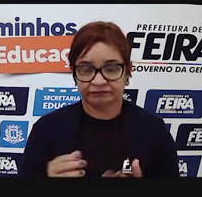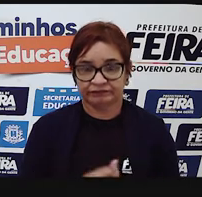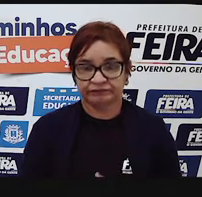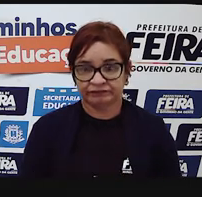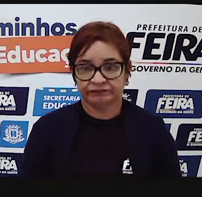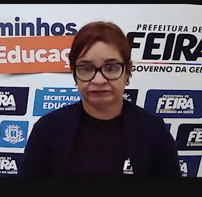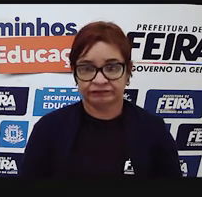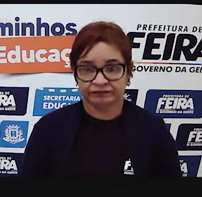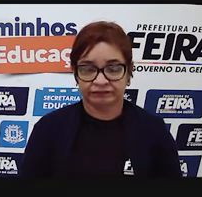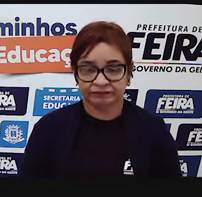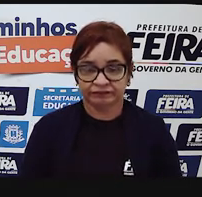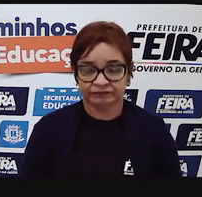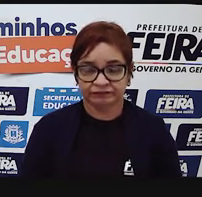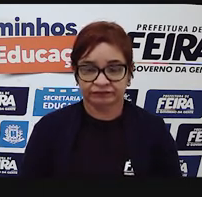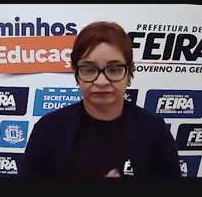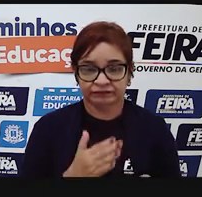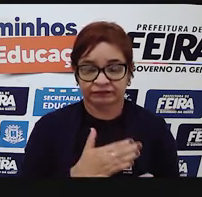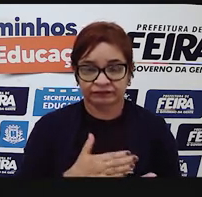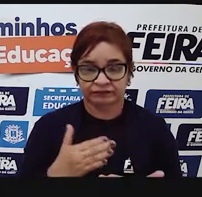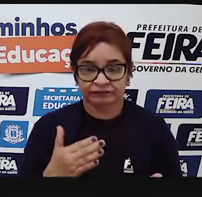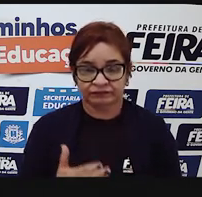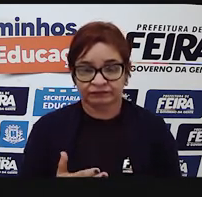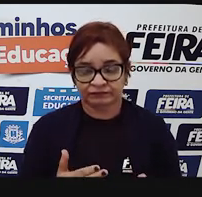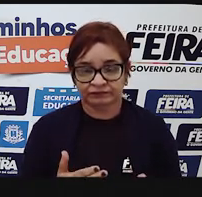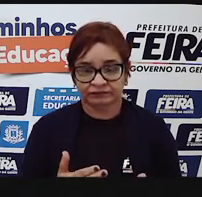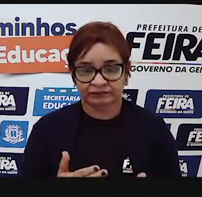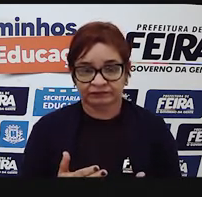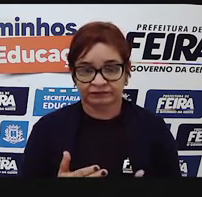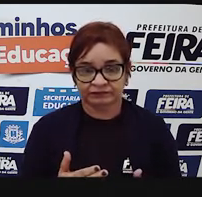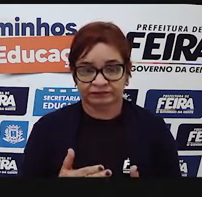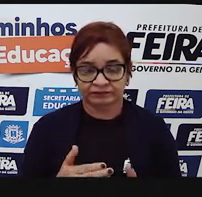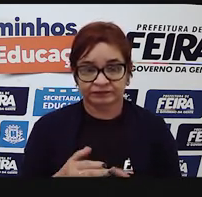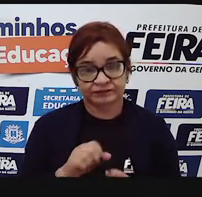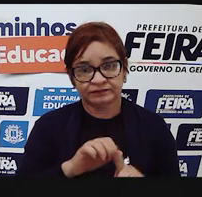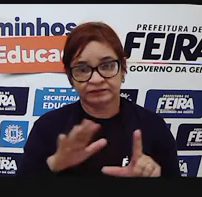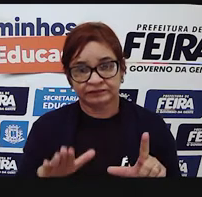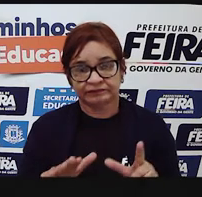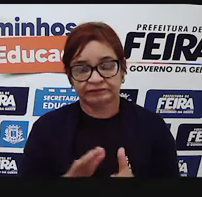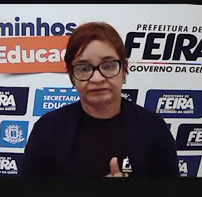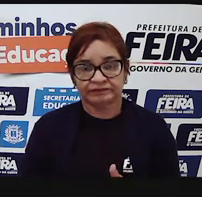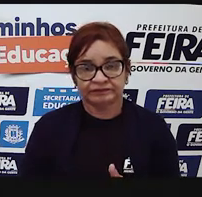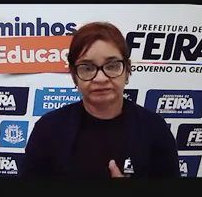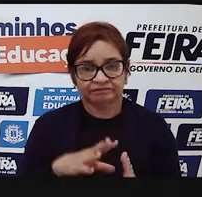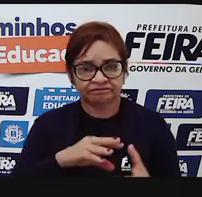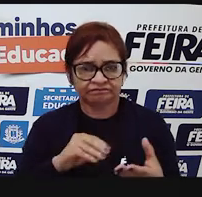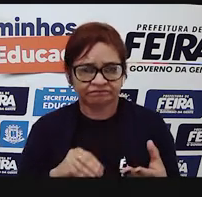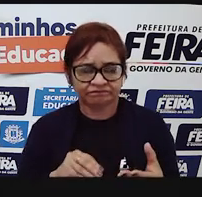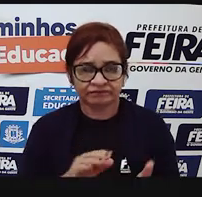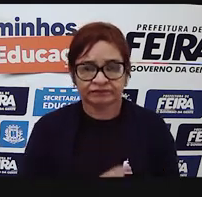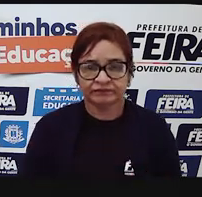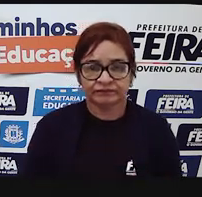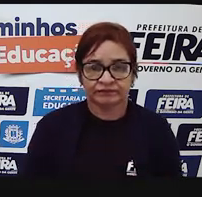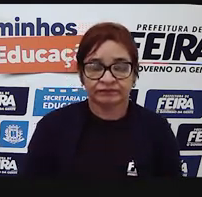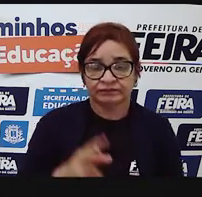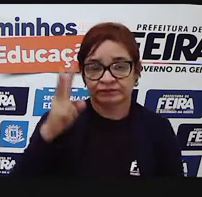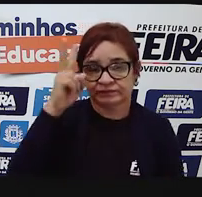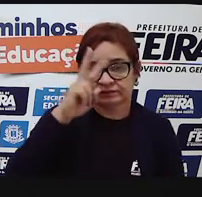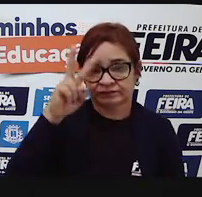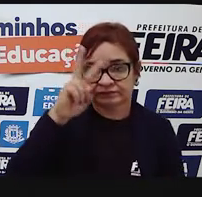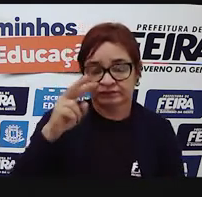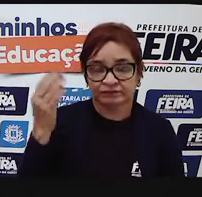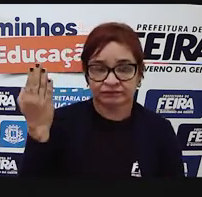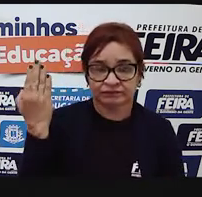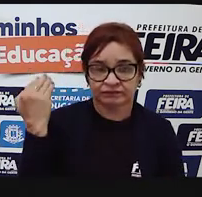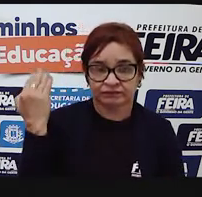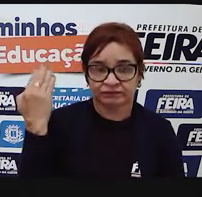para a gente começar a falar de medo, temos que, antes de mais nada, dar uma revisada em determinados